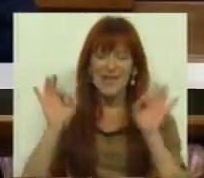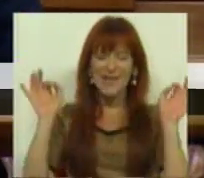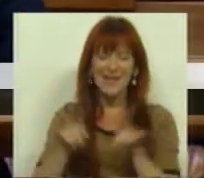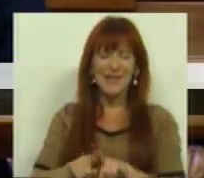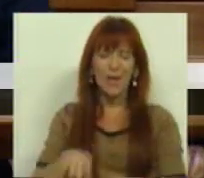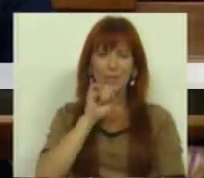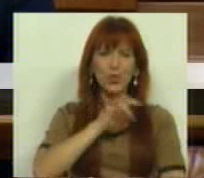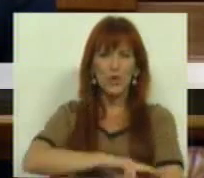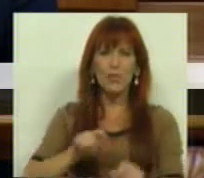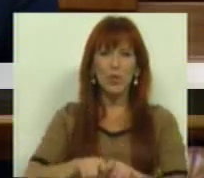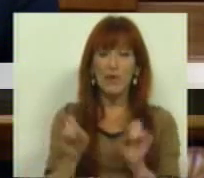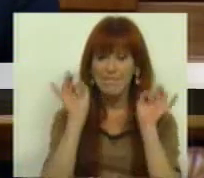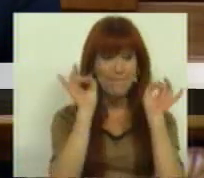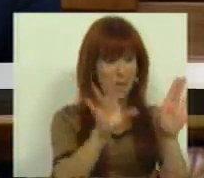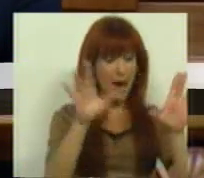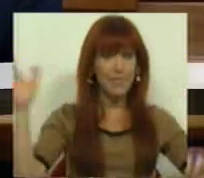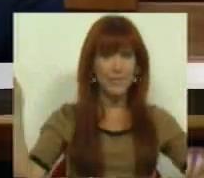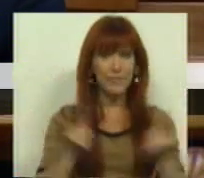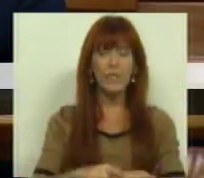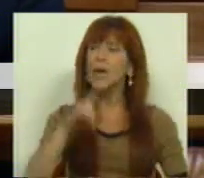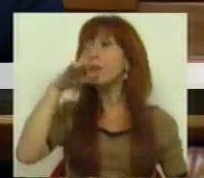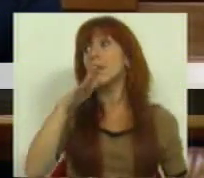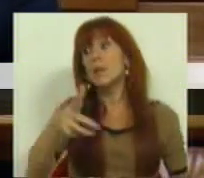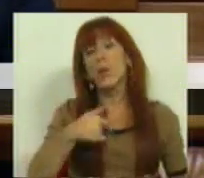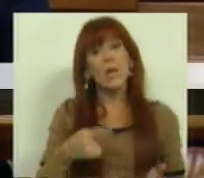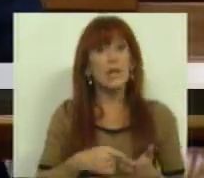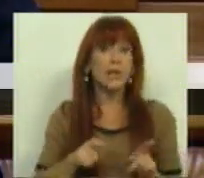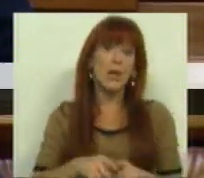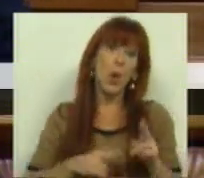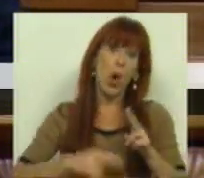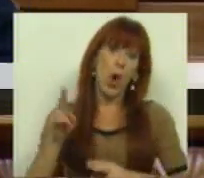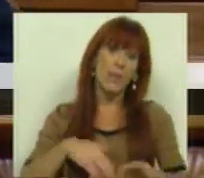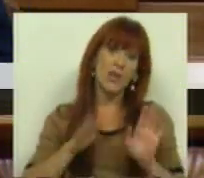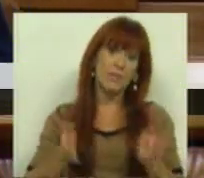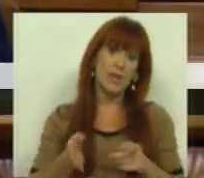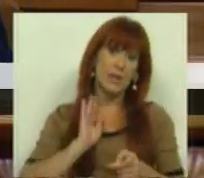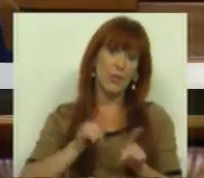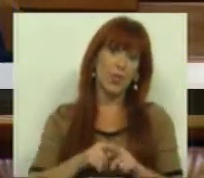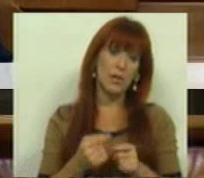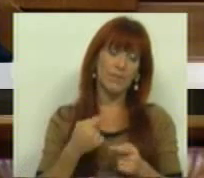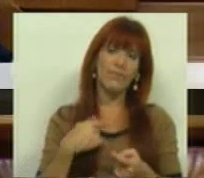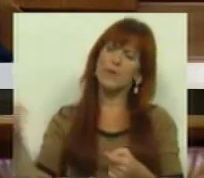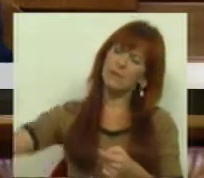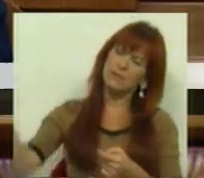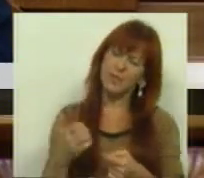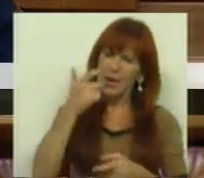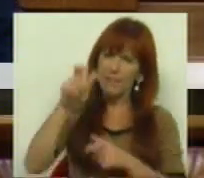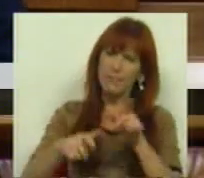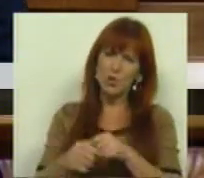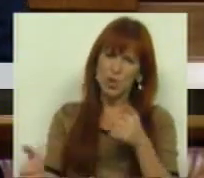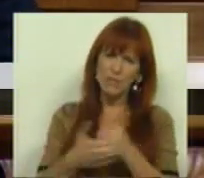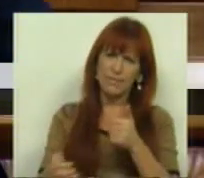da possibilidade de despejo invocando a necessidade de obras, realojando uma população